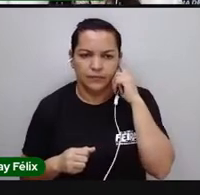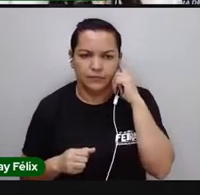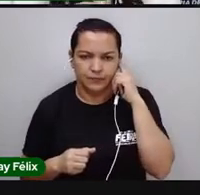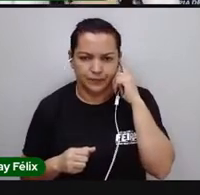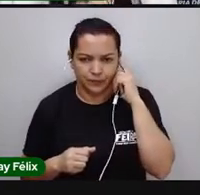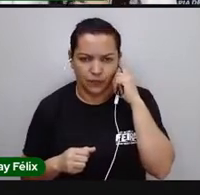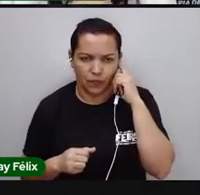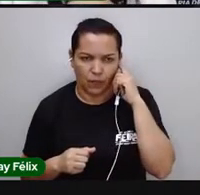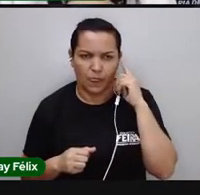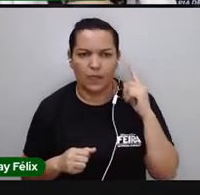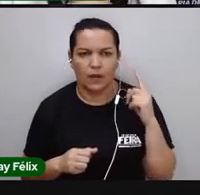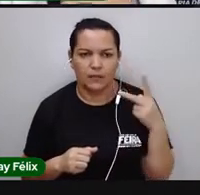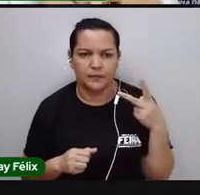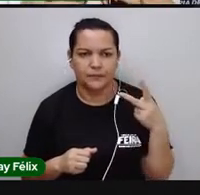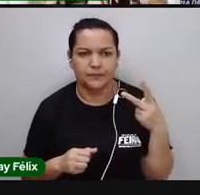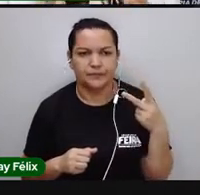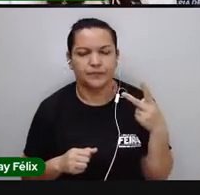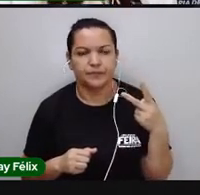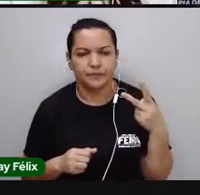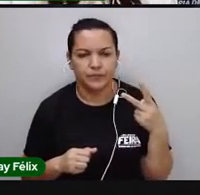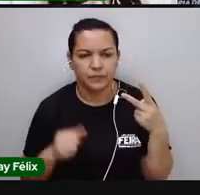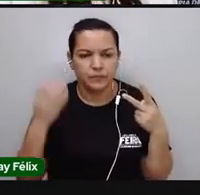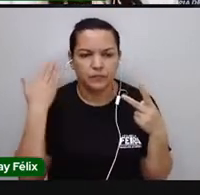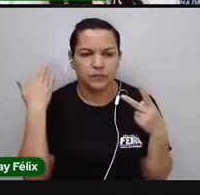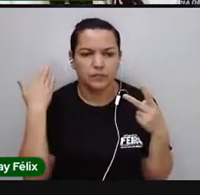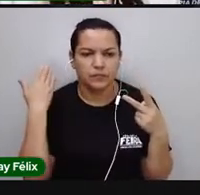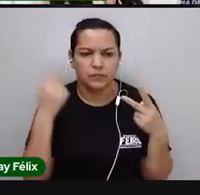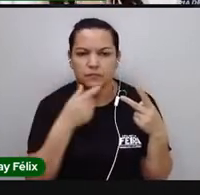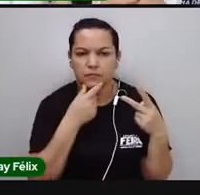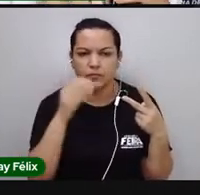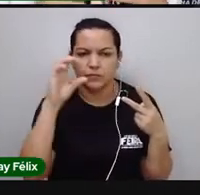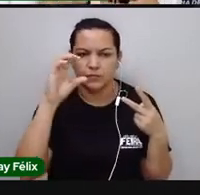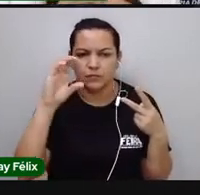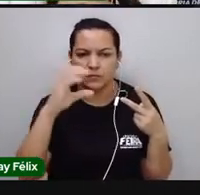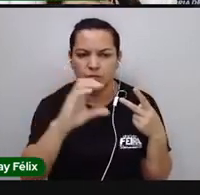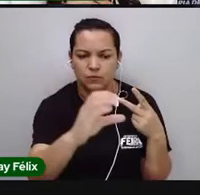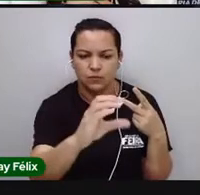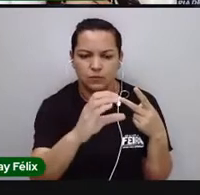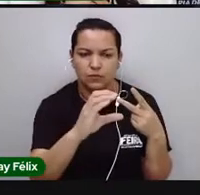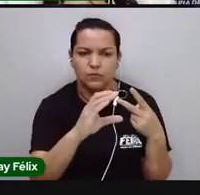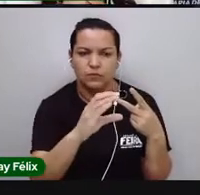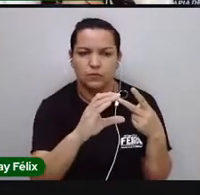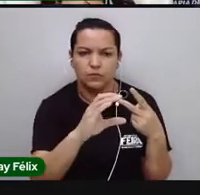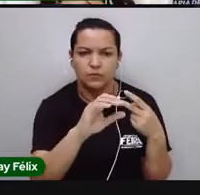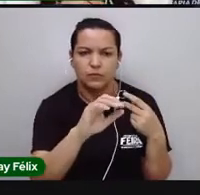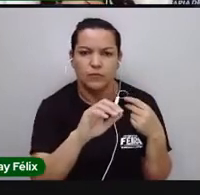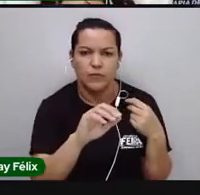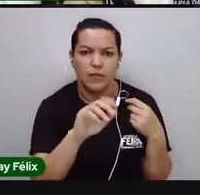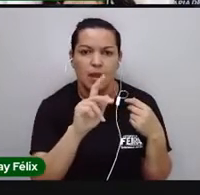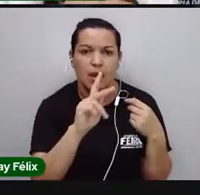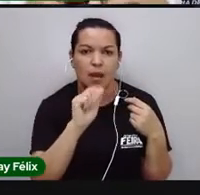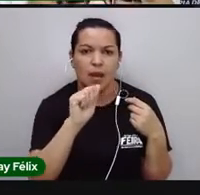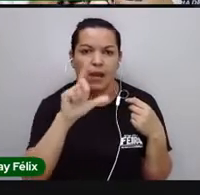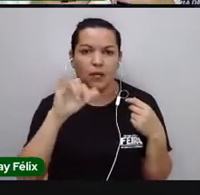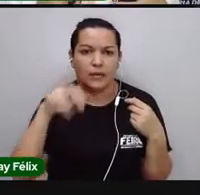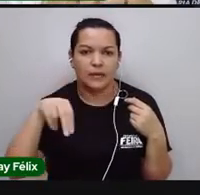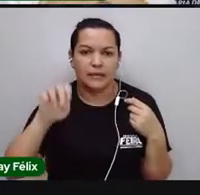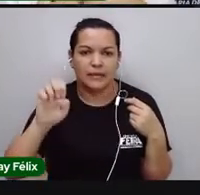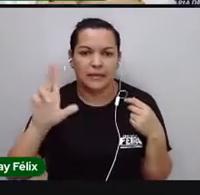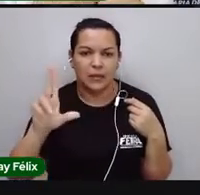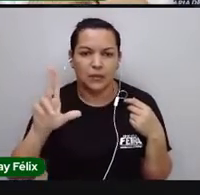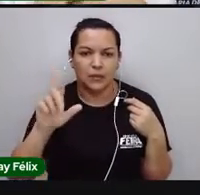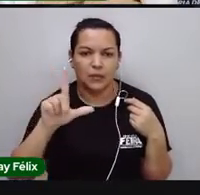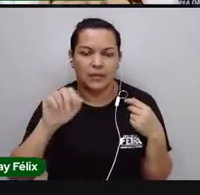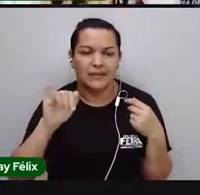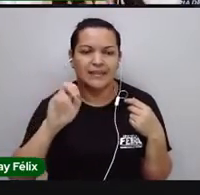existe um cientista chamado Carl Linneu, ok? Linneu,